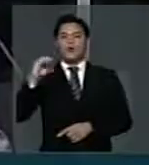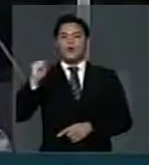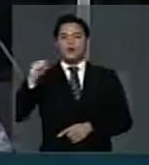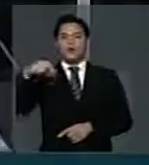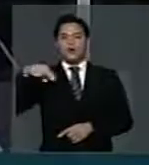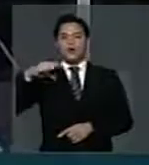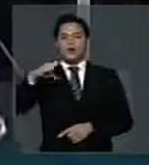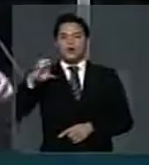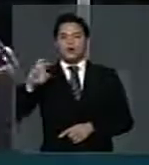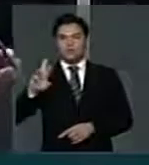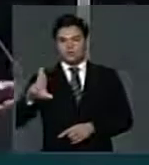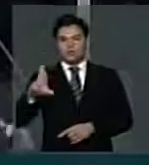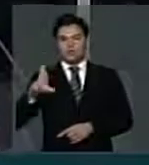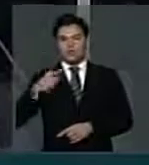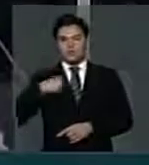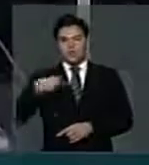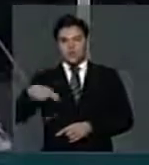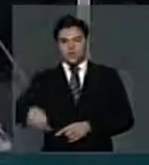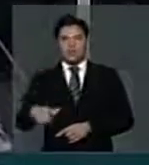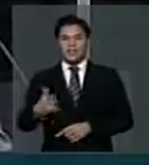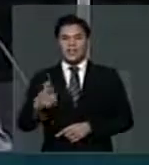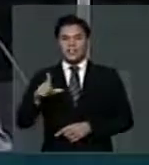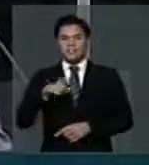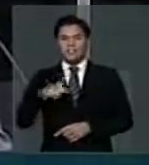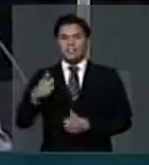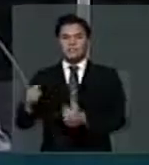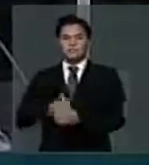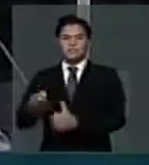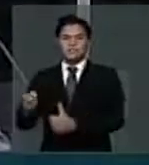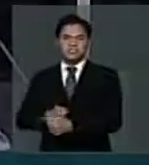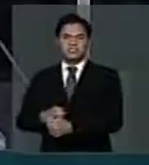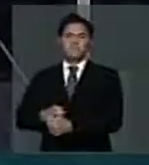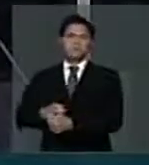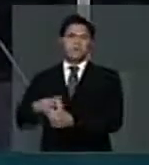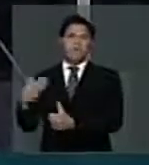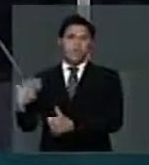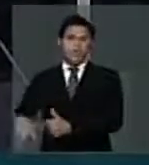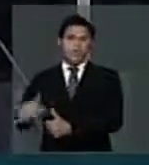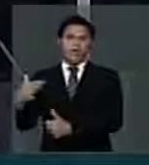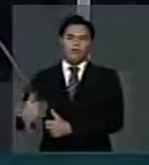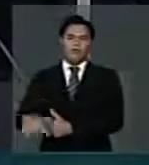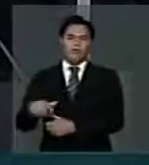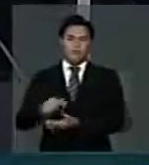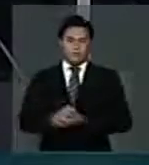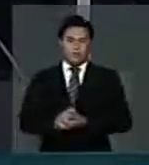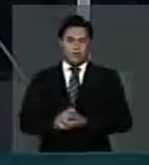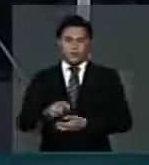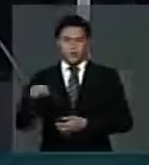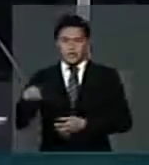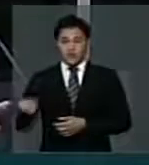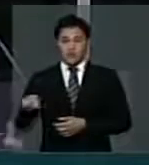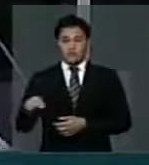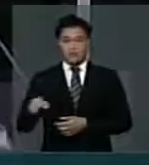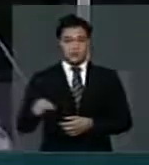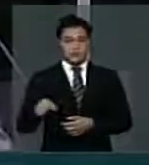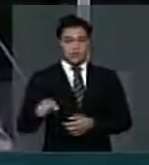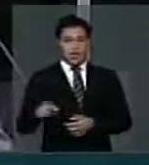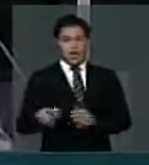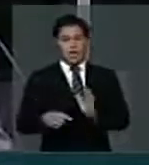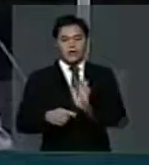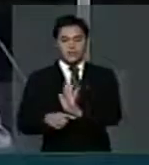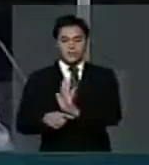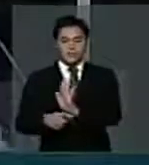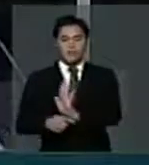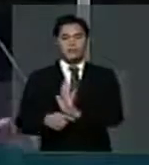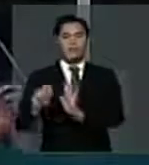mensal de mais de 200 mil reais. 80% desses atendimentos foram feitos pelo